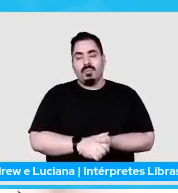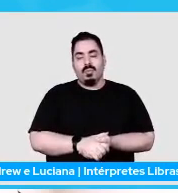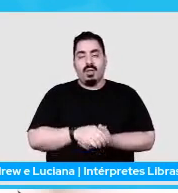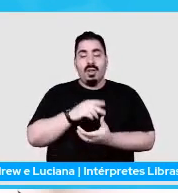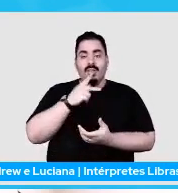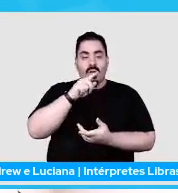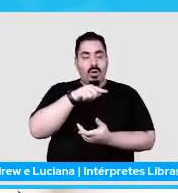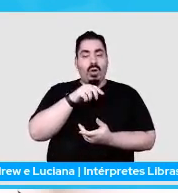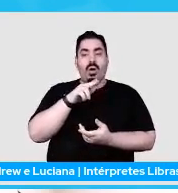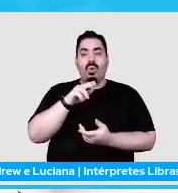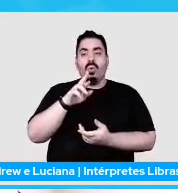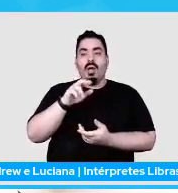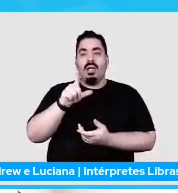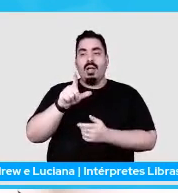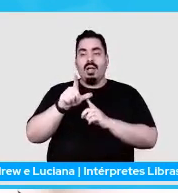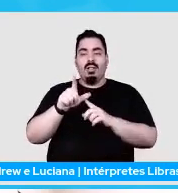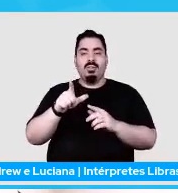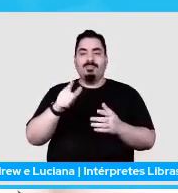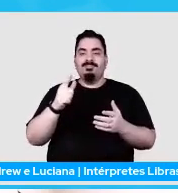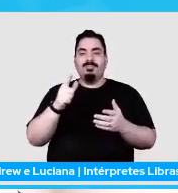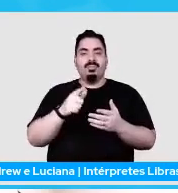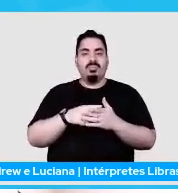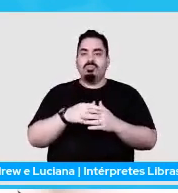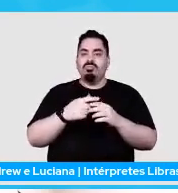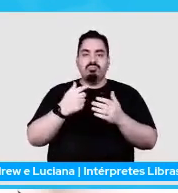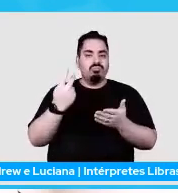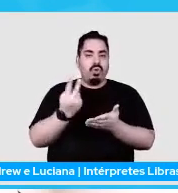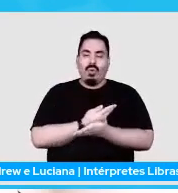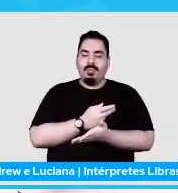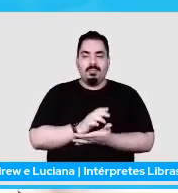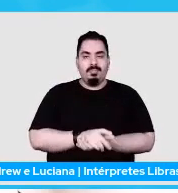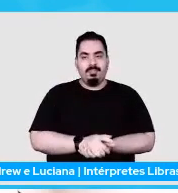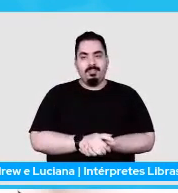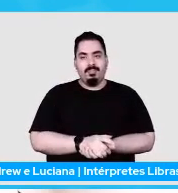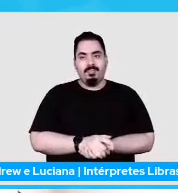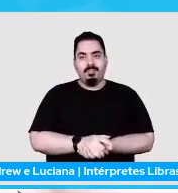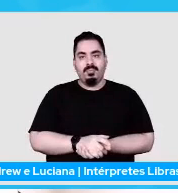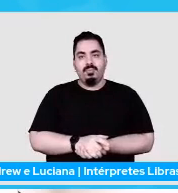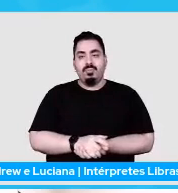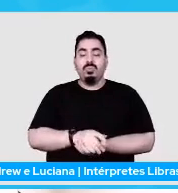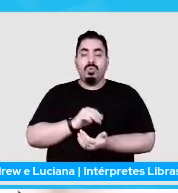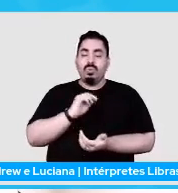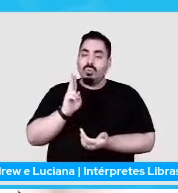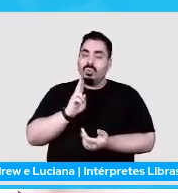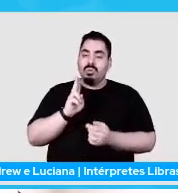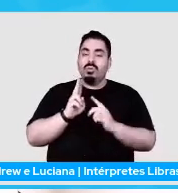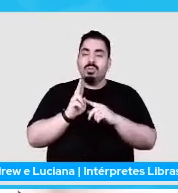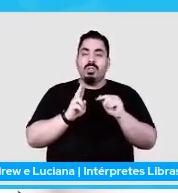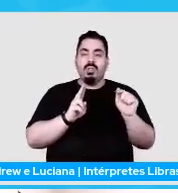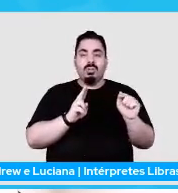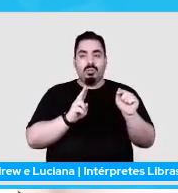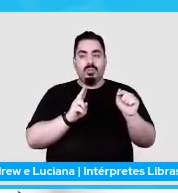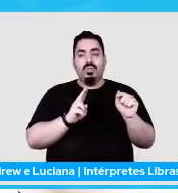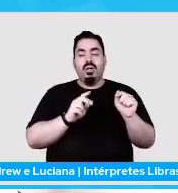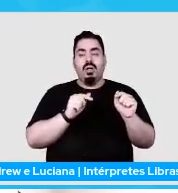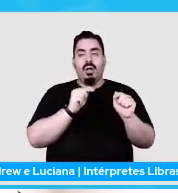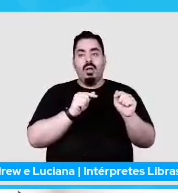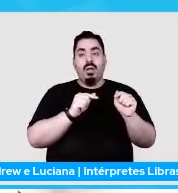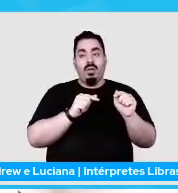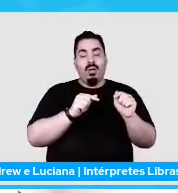então usando o JSON Schema tu consegue validar tanto os tipos dos campos como